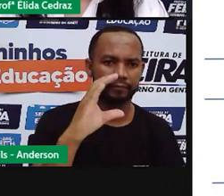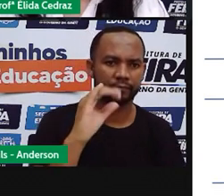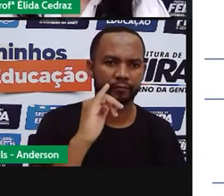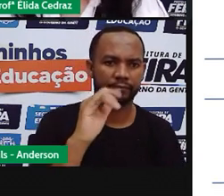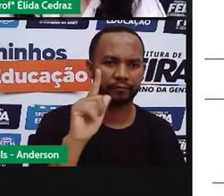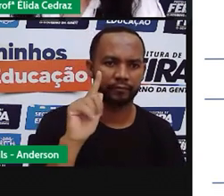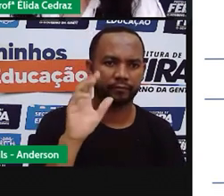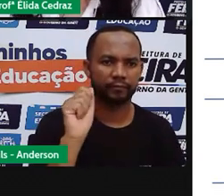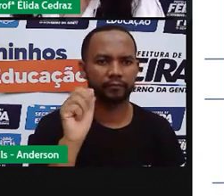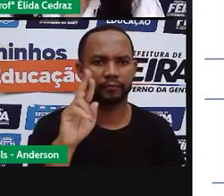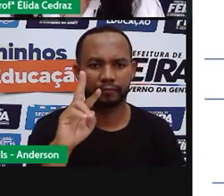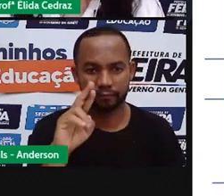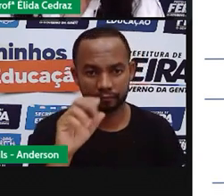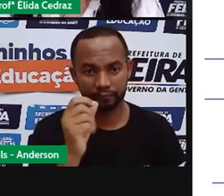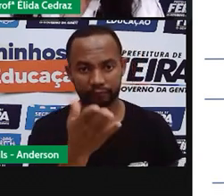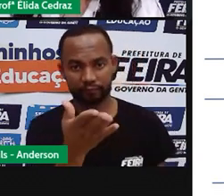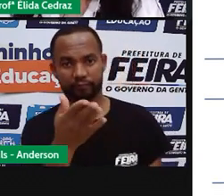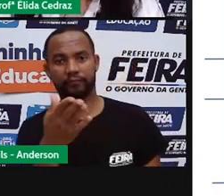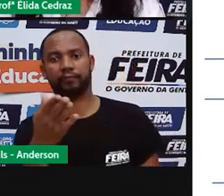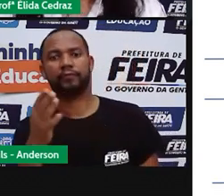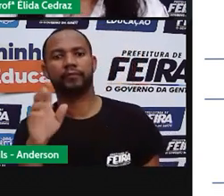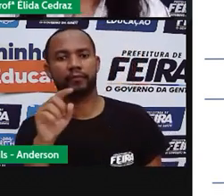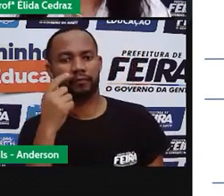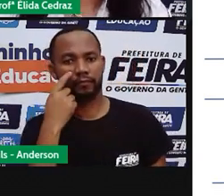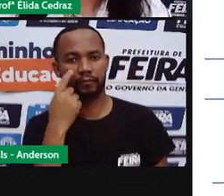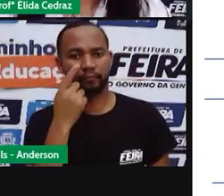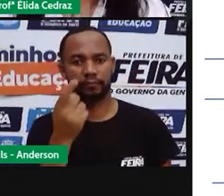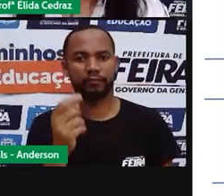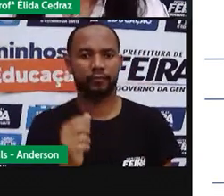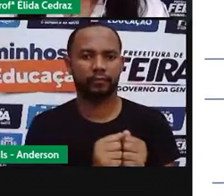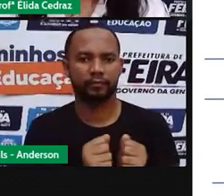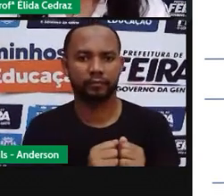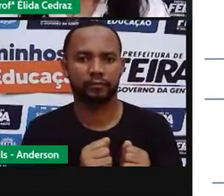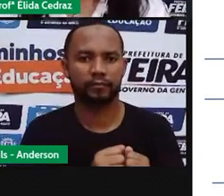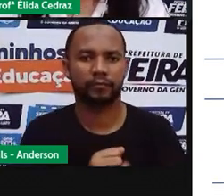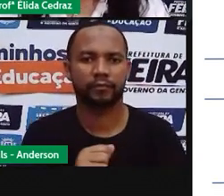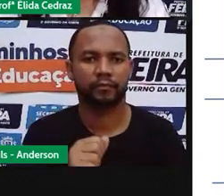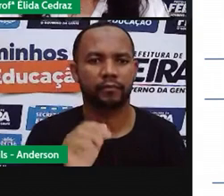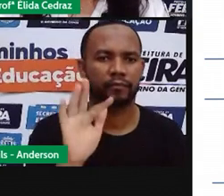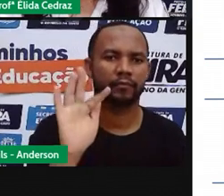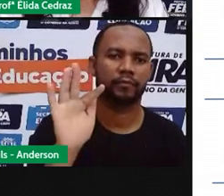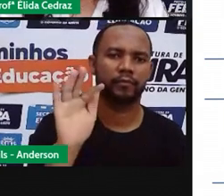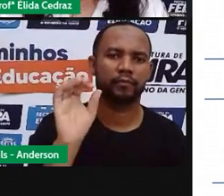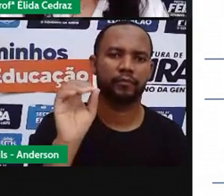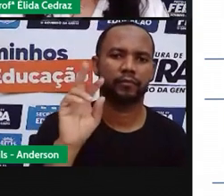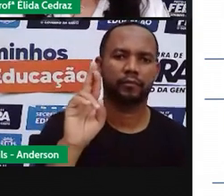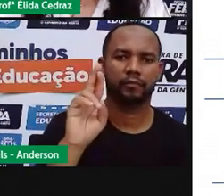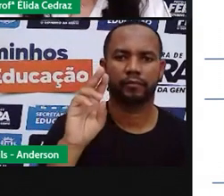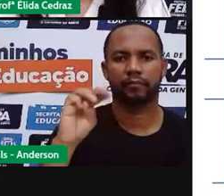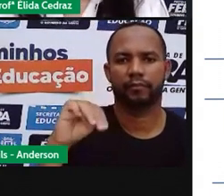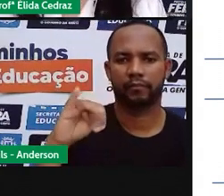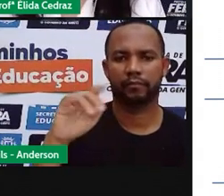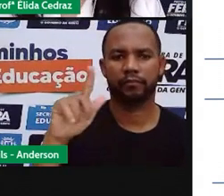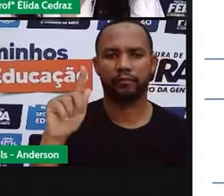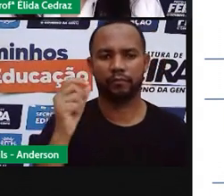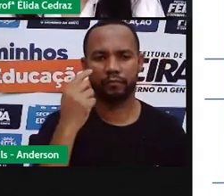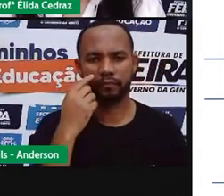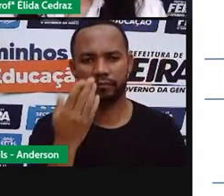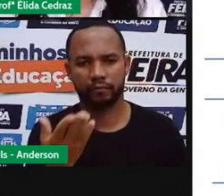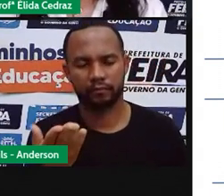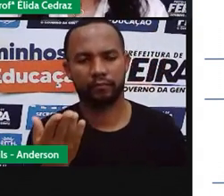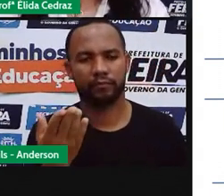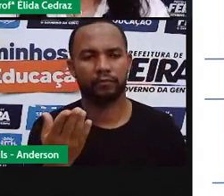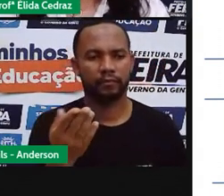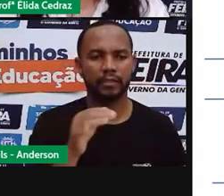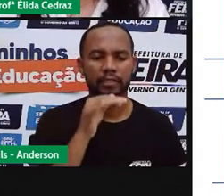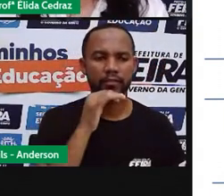eles possuem características humanas. Quais são essas personagens da escrita? A formiga,